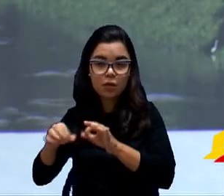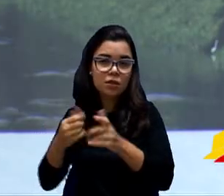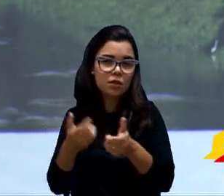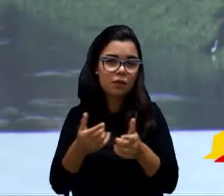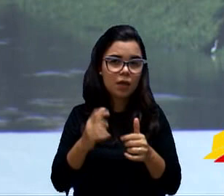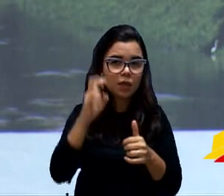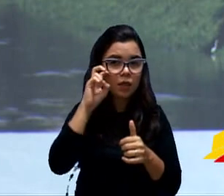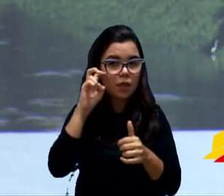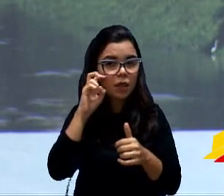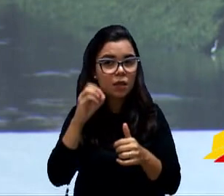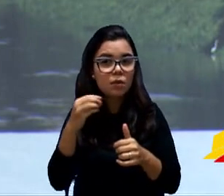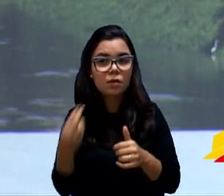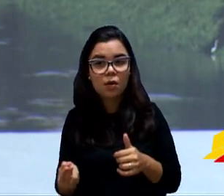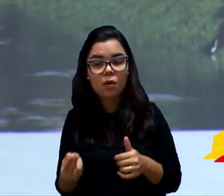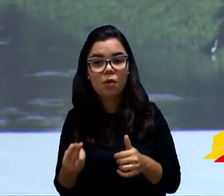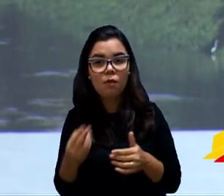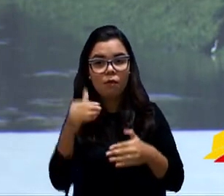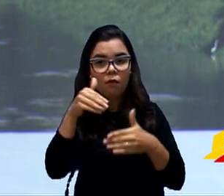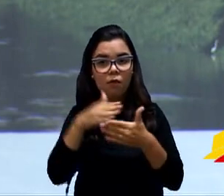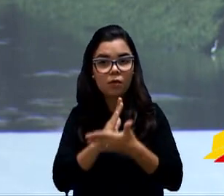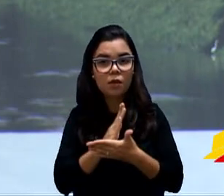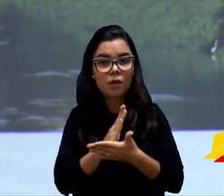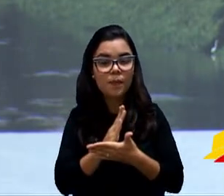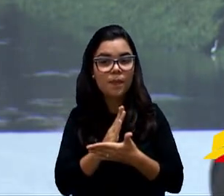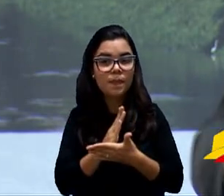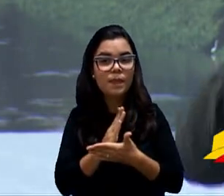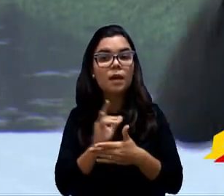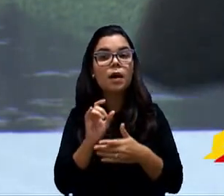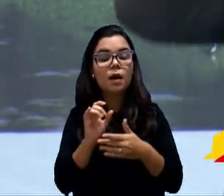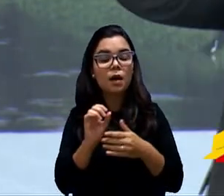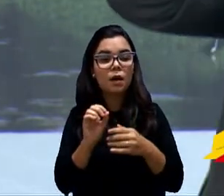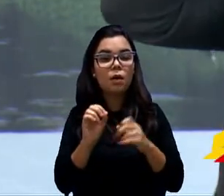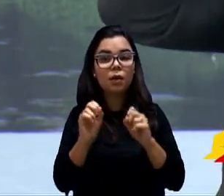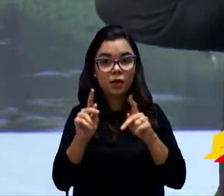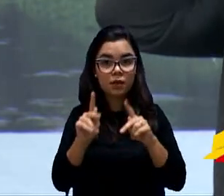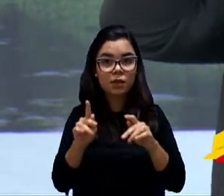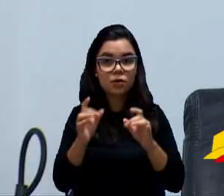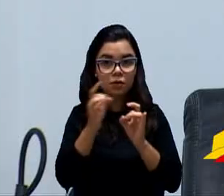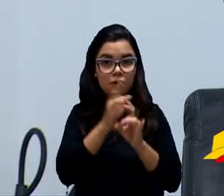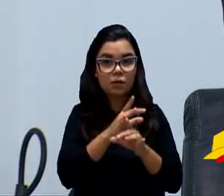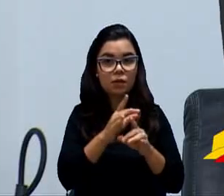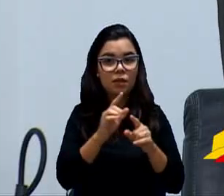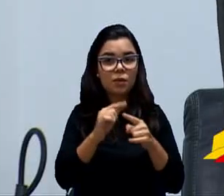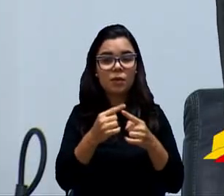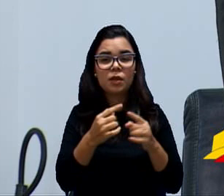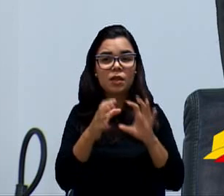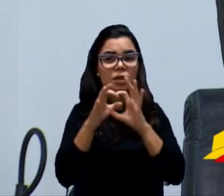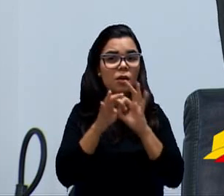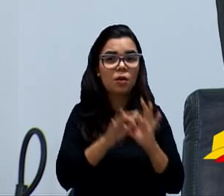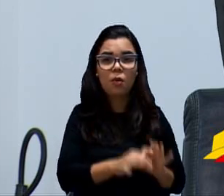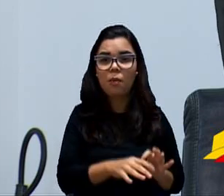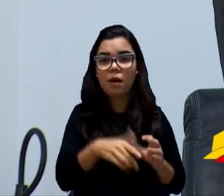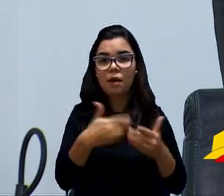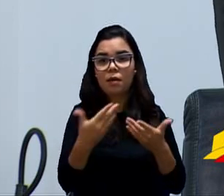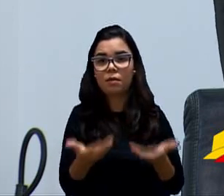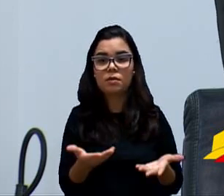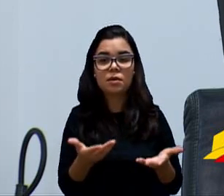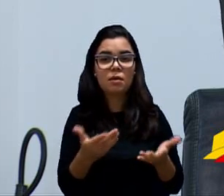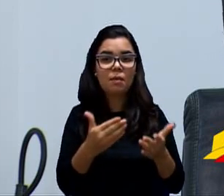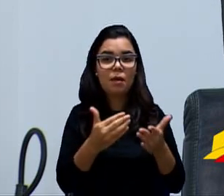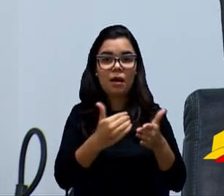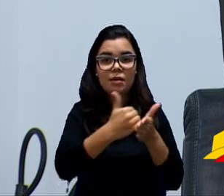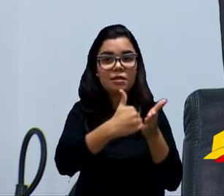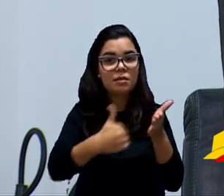João? Eu vou fazer o uso da palavra e vou apresentar Ele não é tão complexo para a gente retirar de pauta. Eu não sou favorável